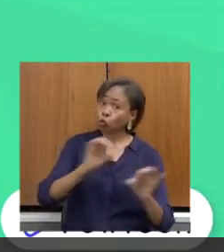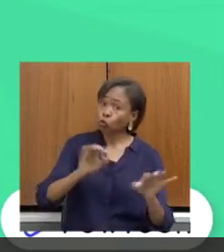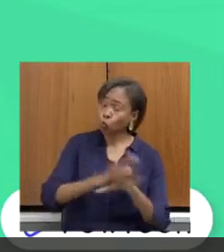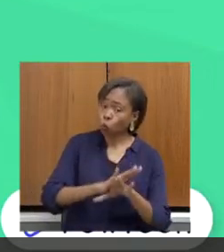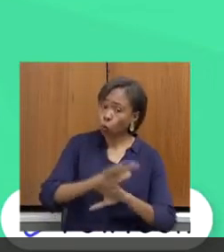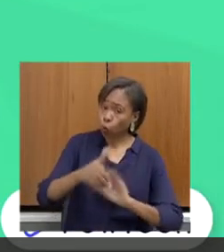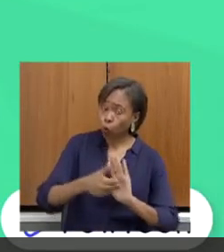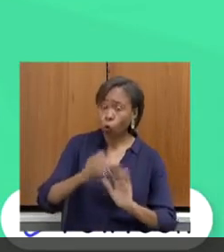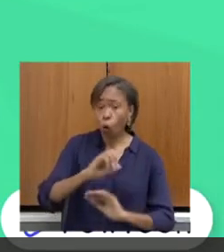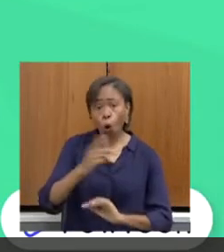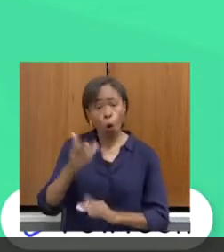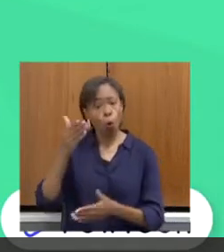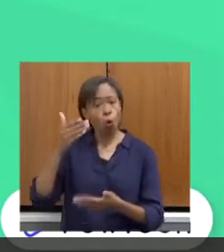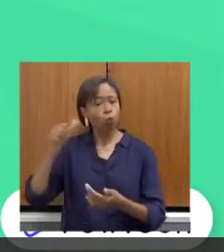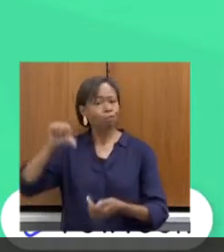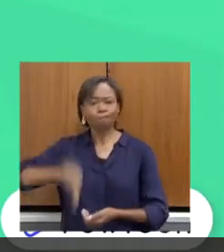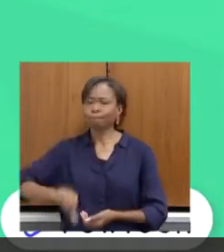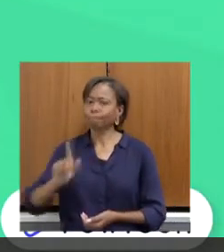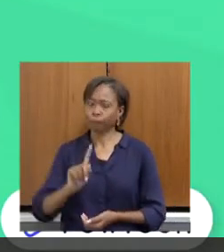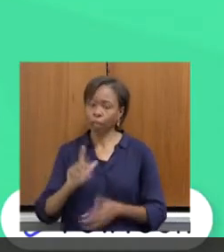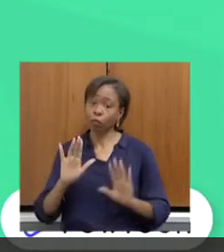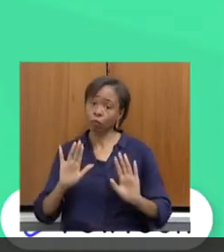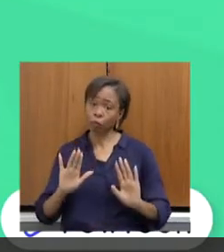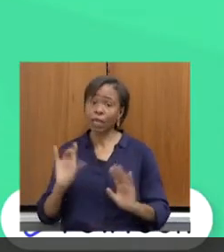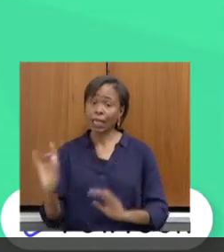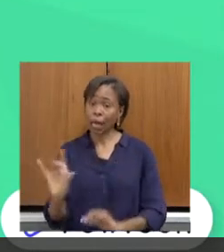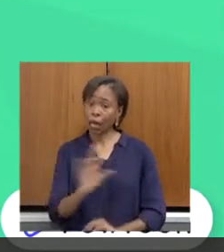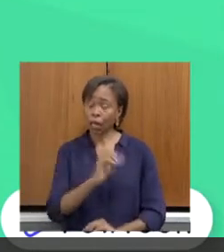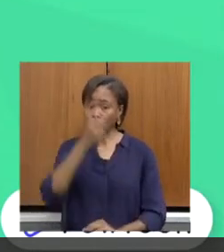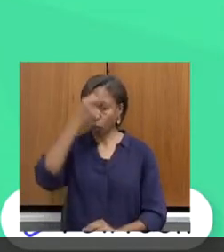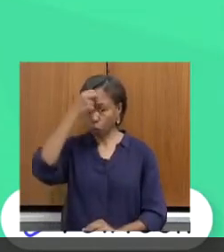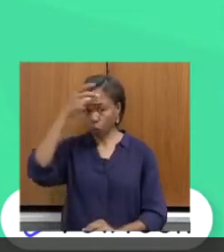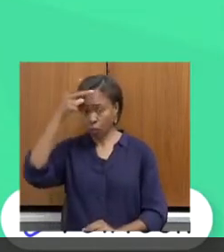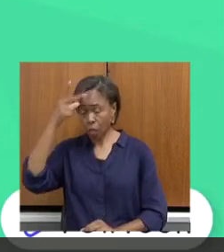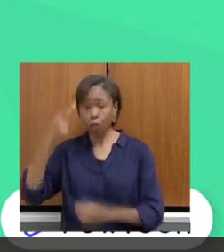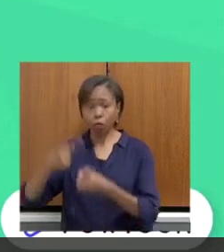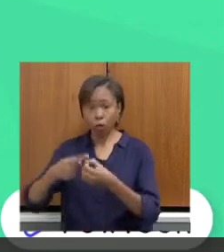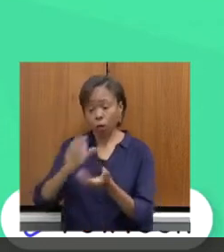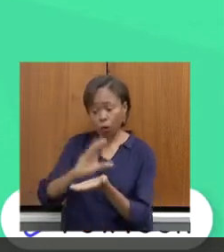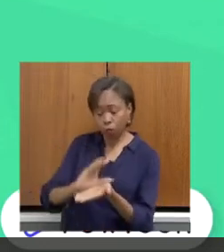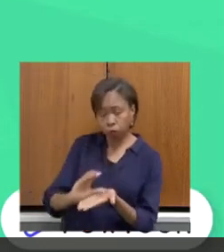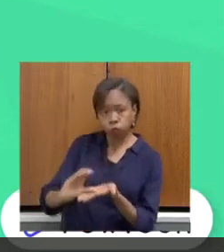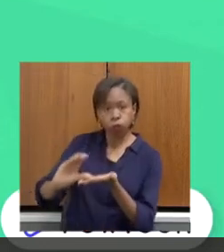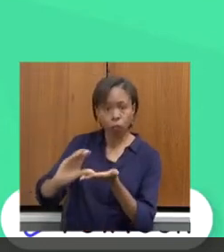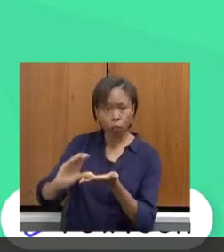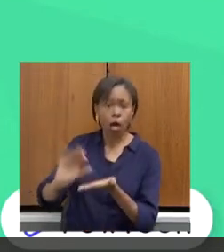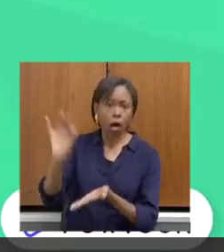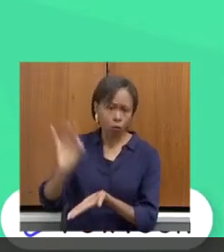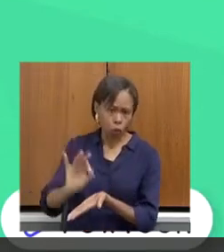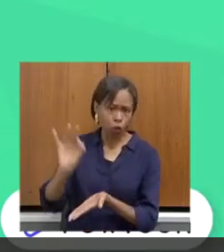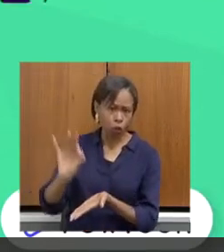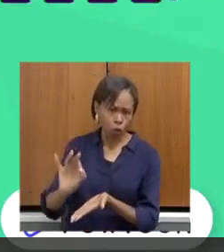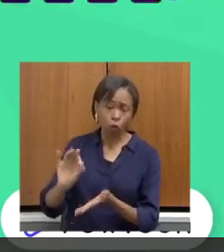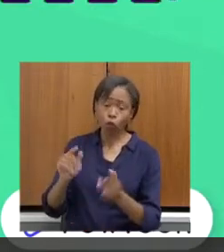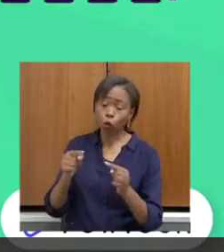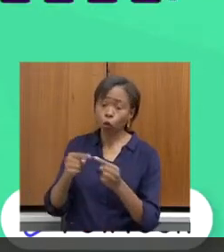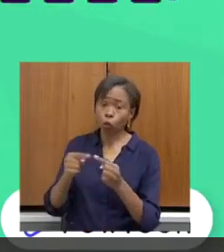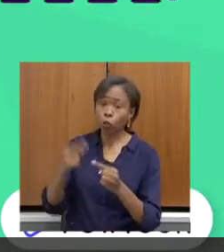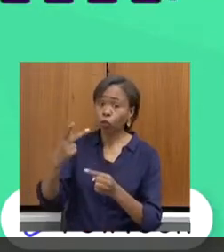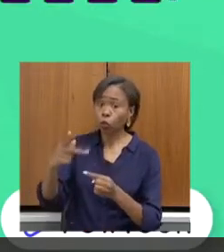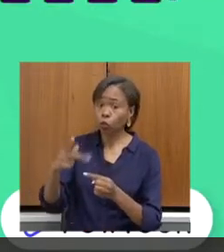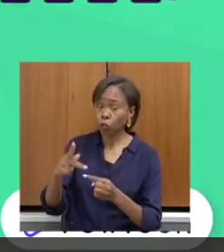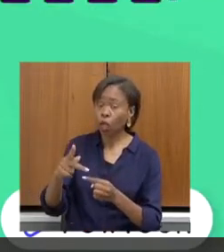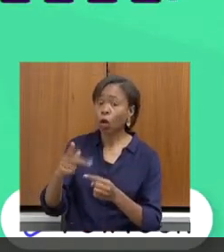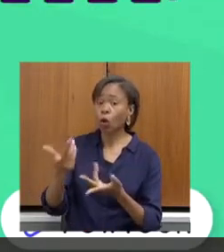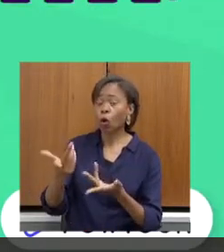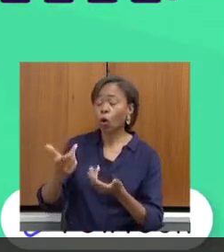computadas no índice esportivo. Assim, o município recebe uma fração dos recursos, equivalente a seu índice esportivo, em relação ao total de